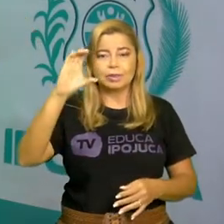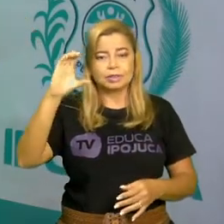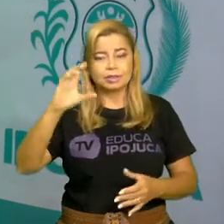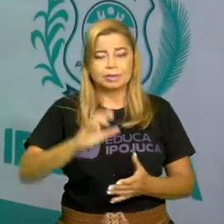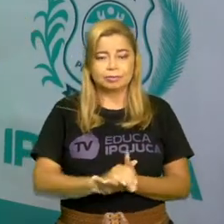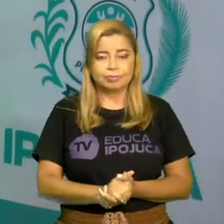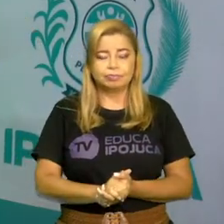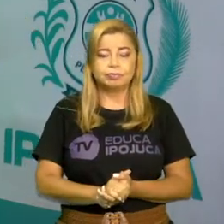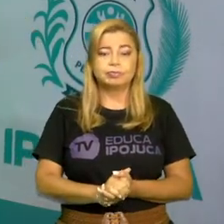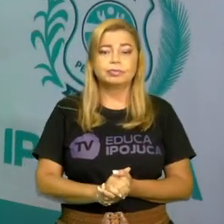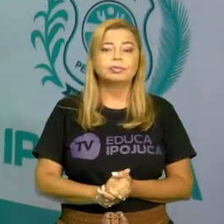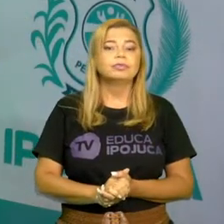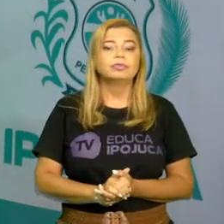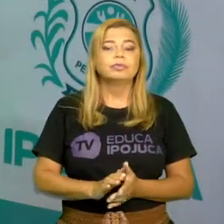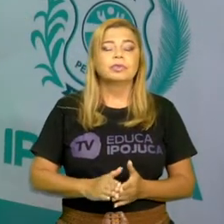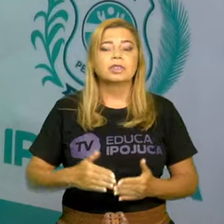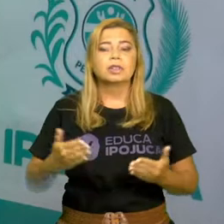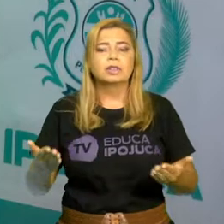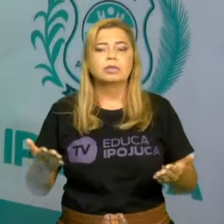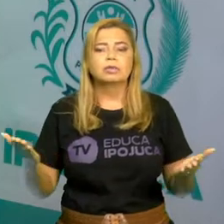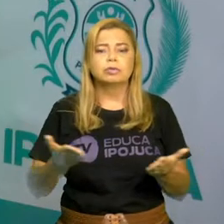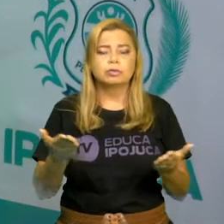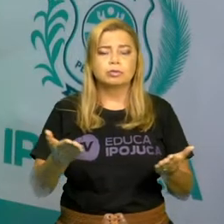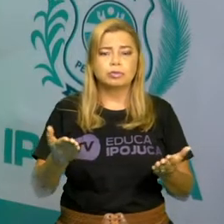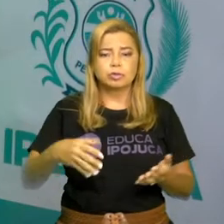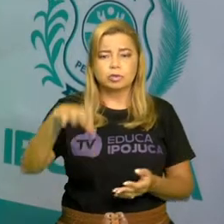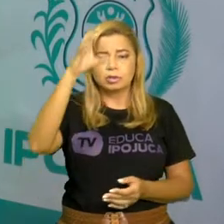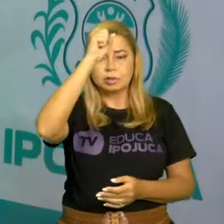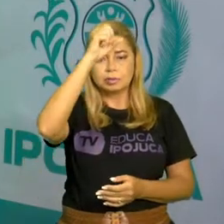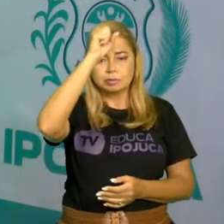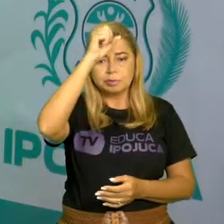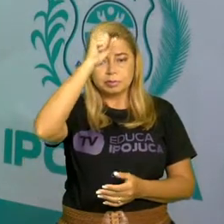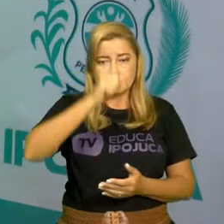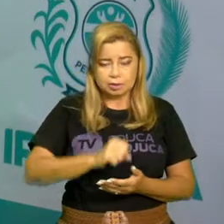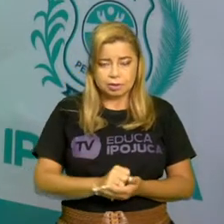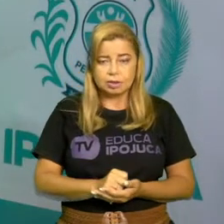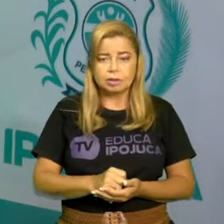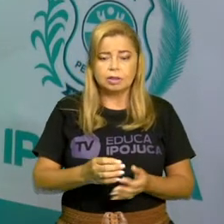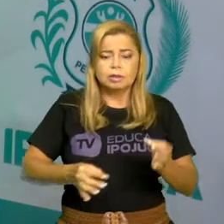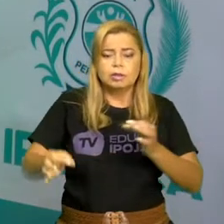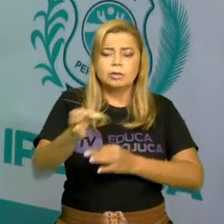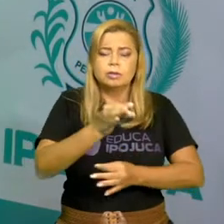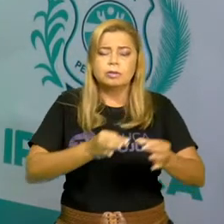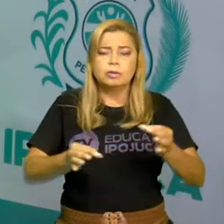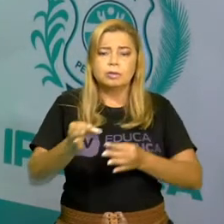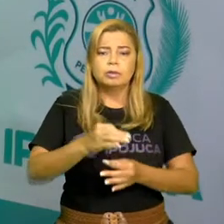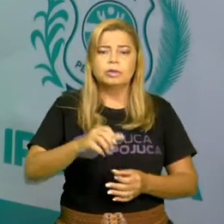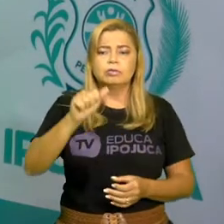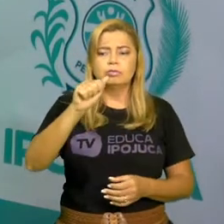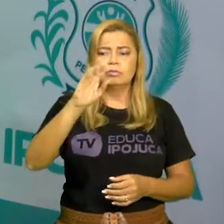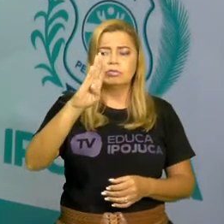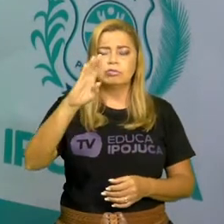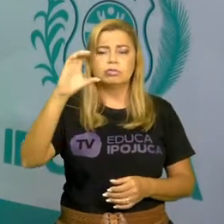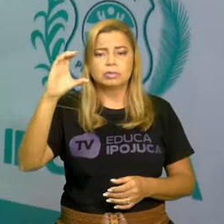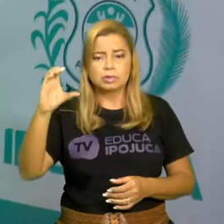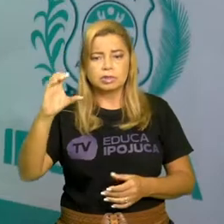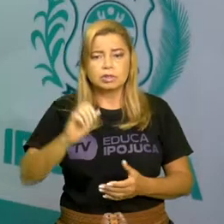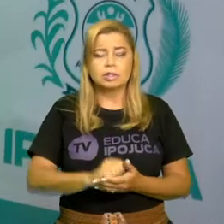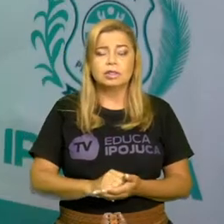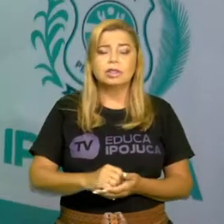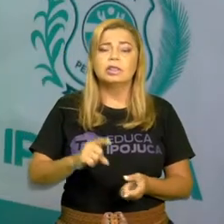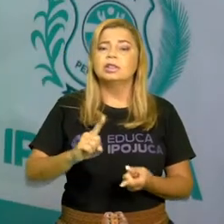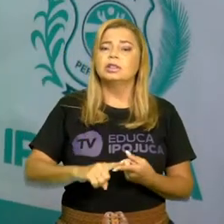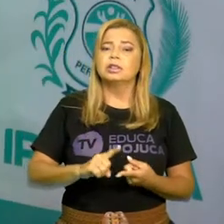Nesta aula você vai aprender a ordem alfabética, como usar a ordem alfabética e a